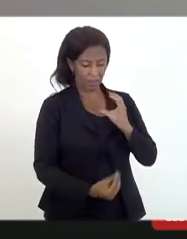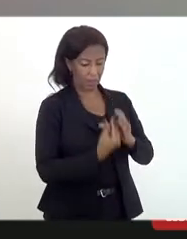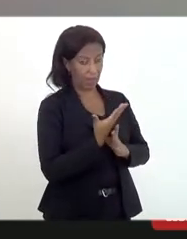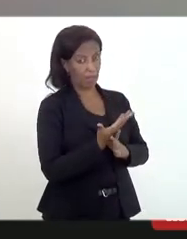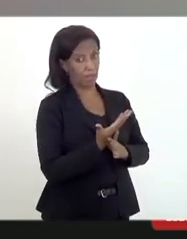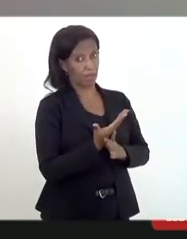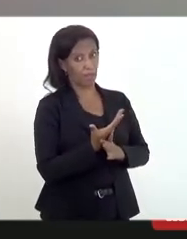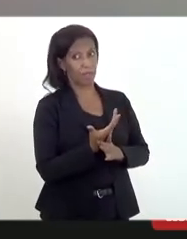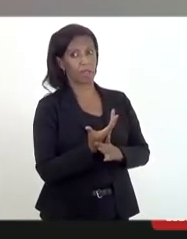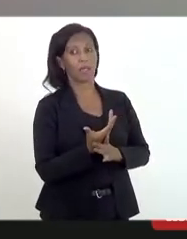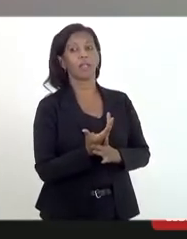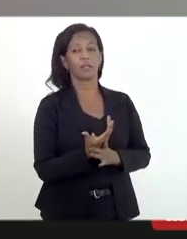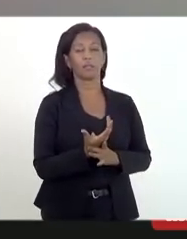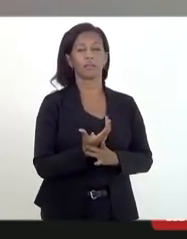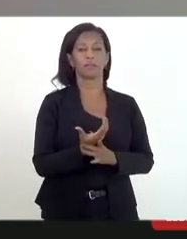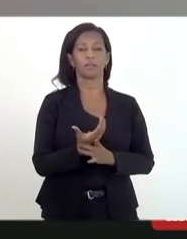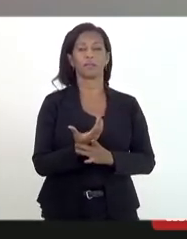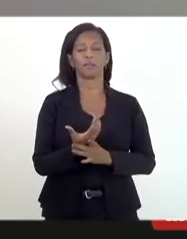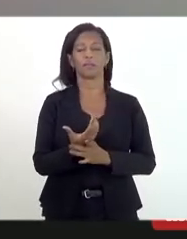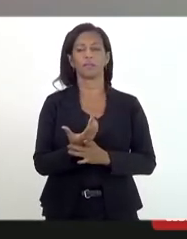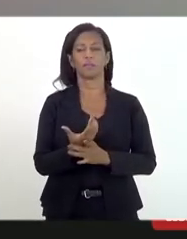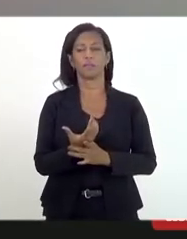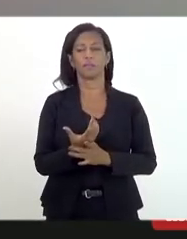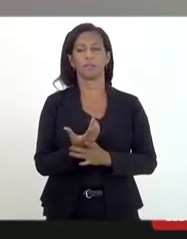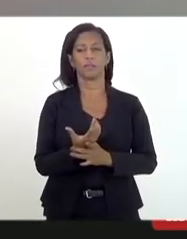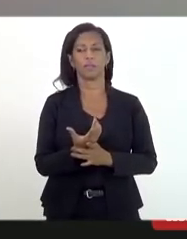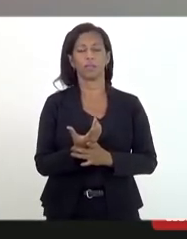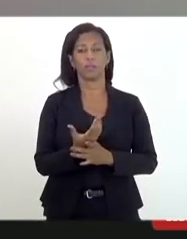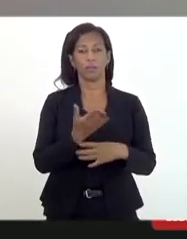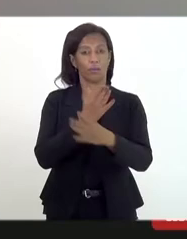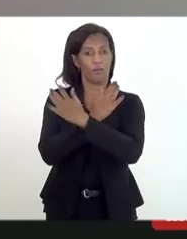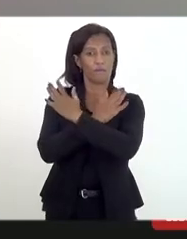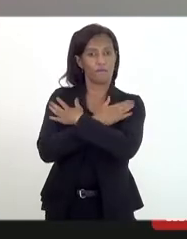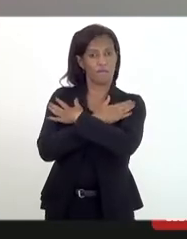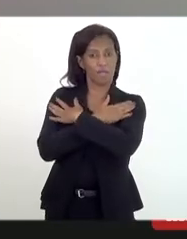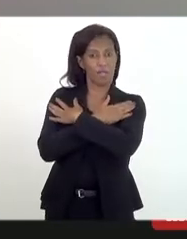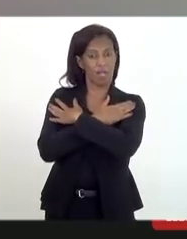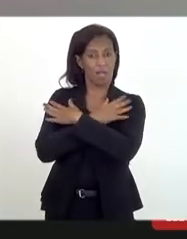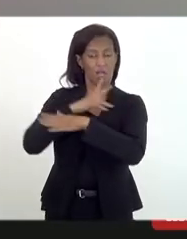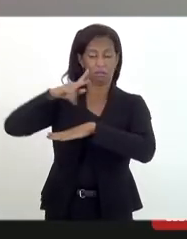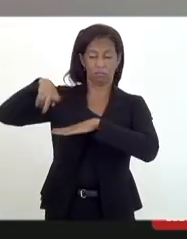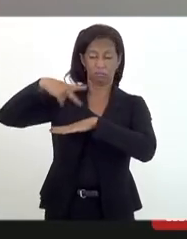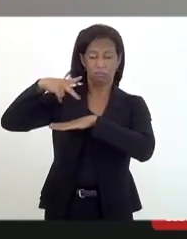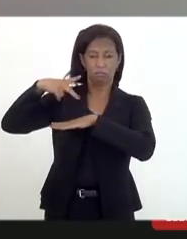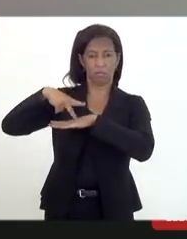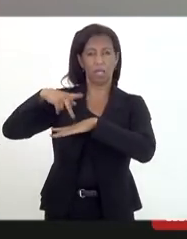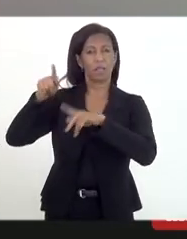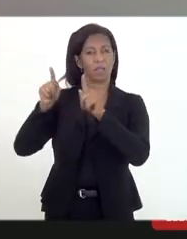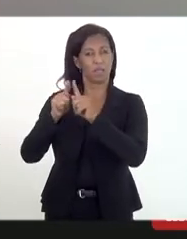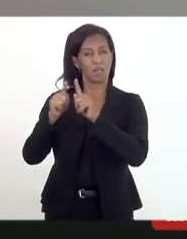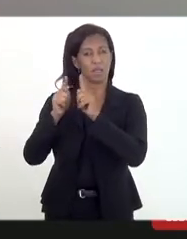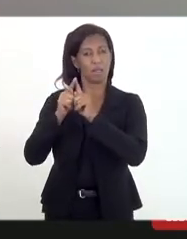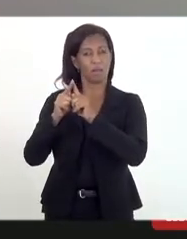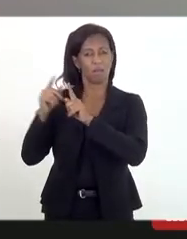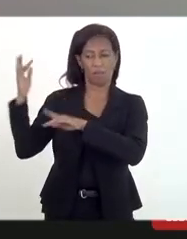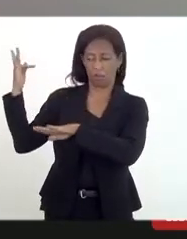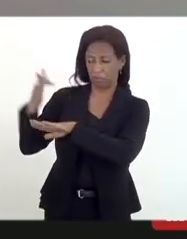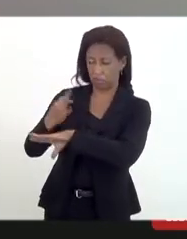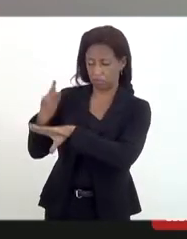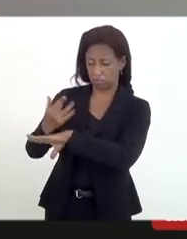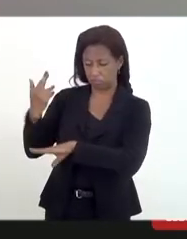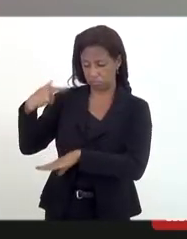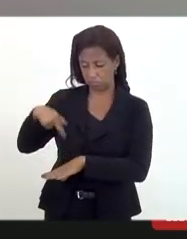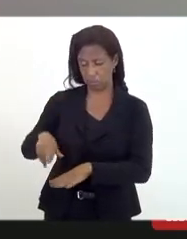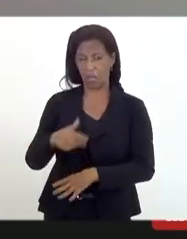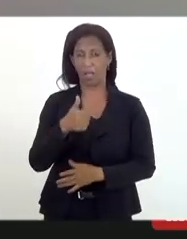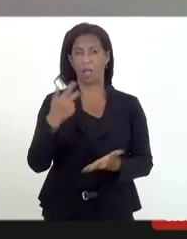simbolicamente muito importante, a criação do feriado nacional de combate à intolerância religiosa, feriado esse que foi